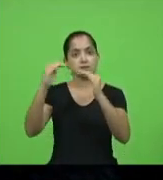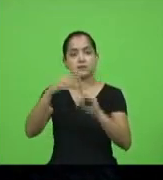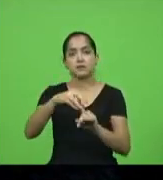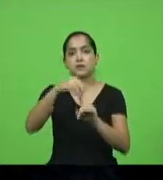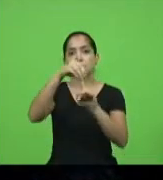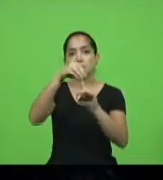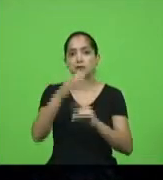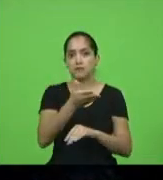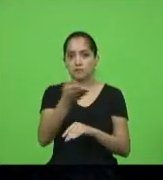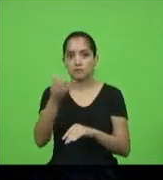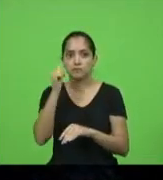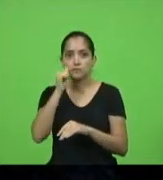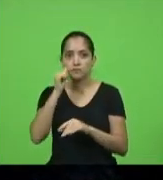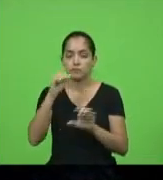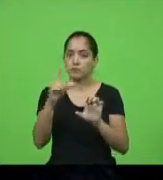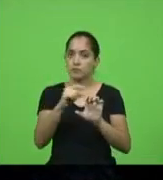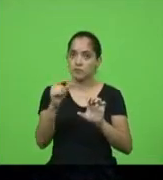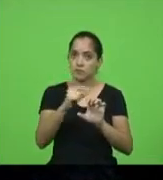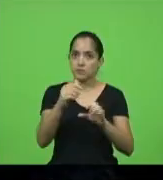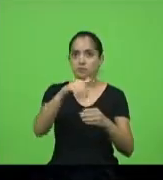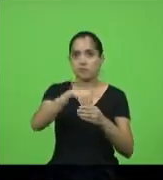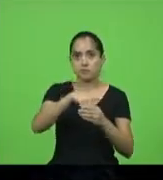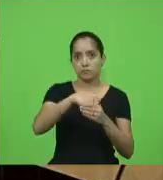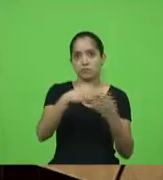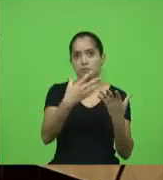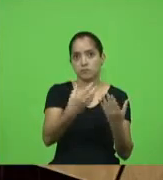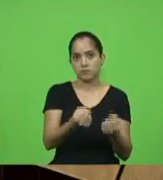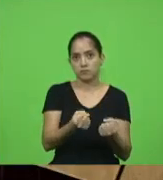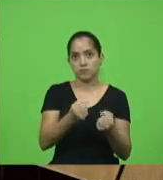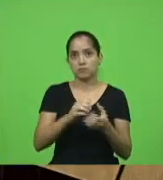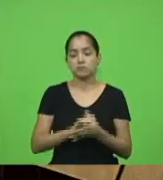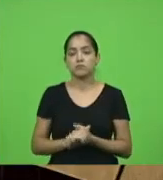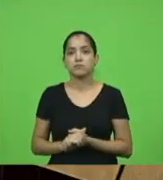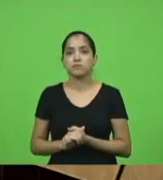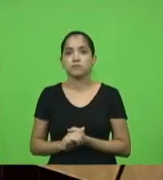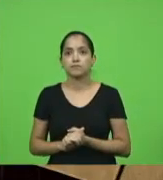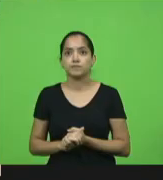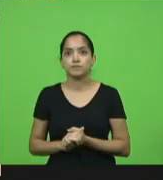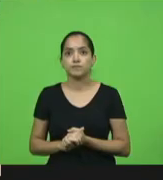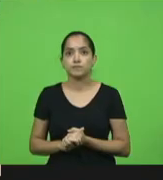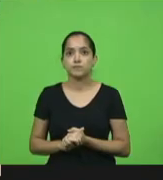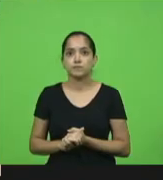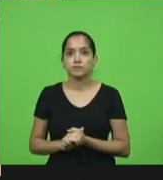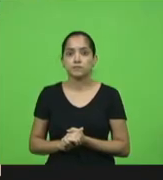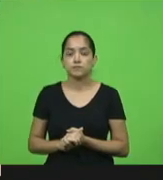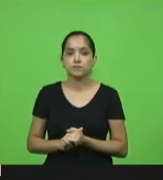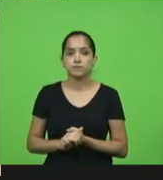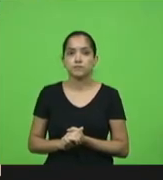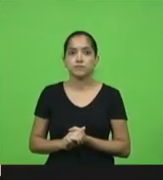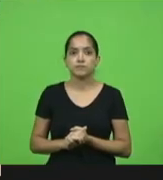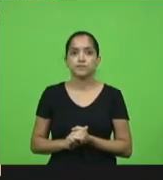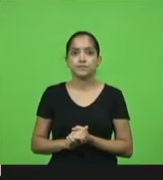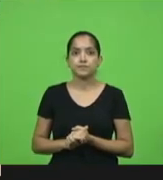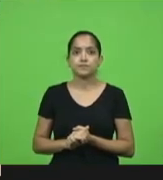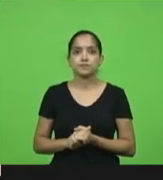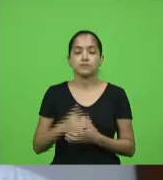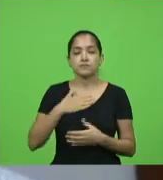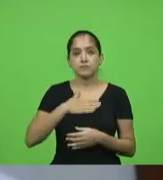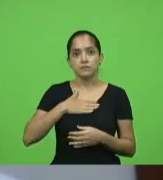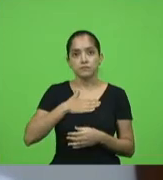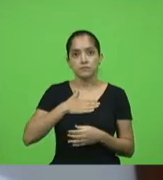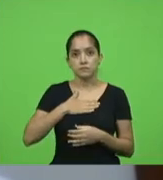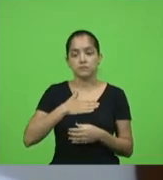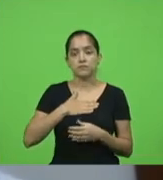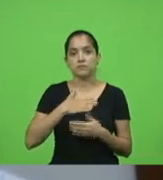empreendedoras então meu voto é favorável obrigado doutor Vicente caro preso eu gostaria também senhor